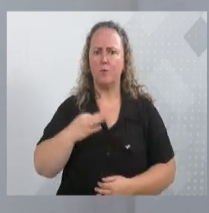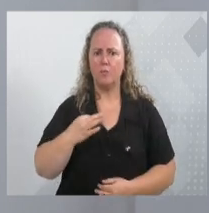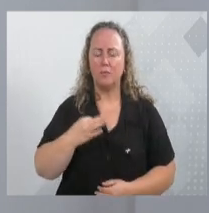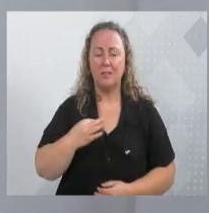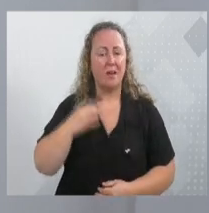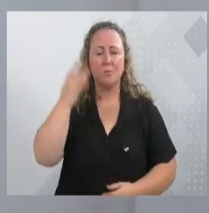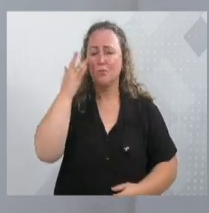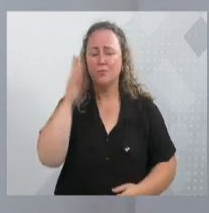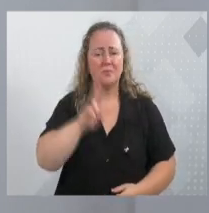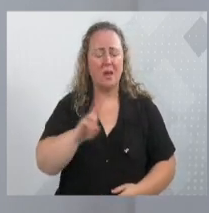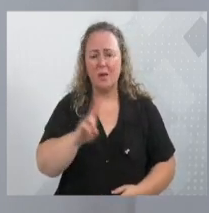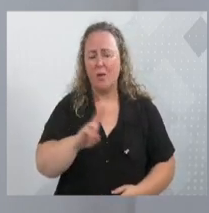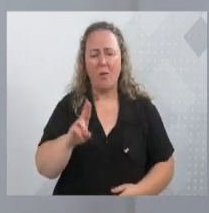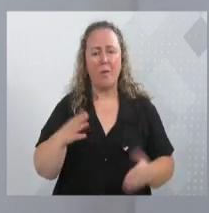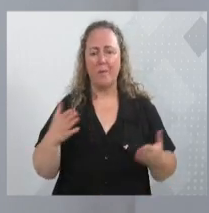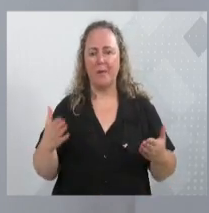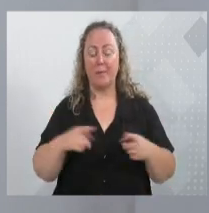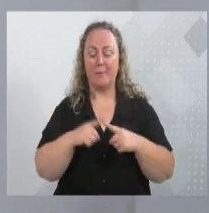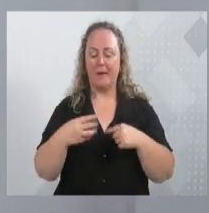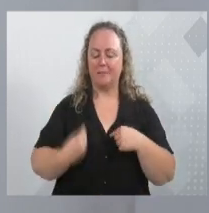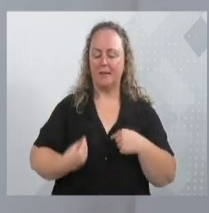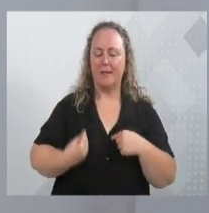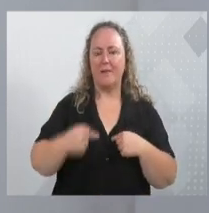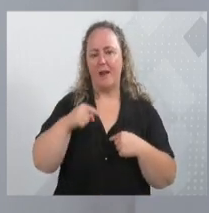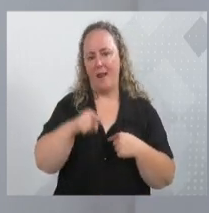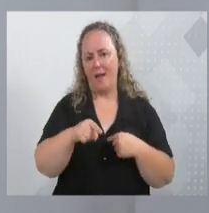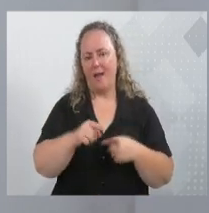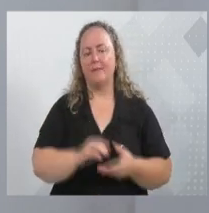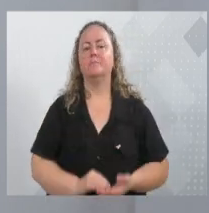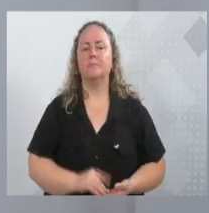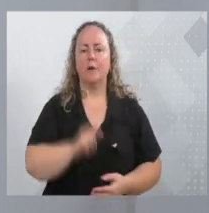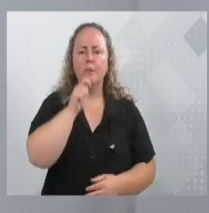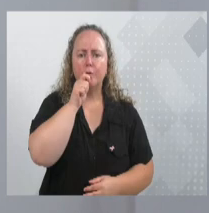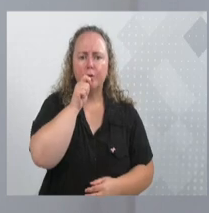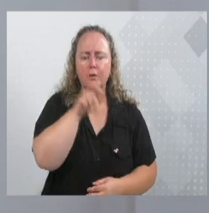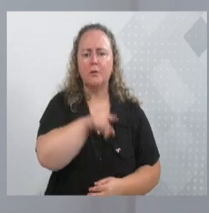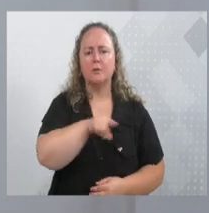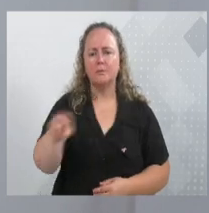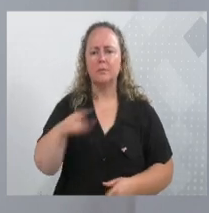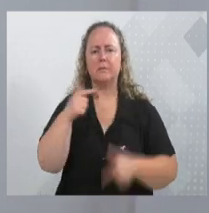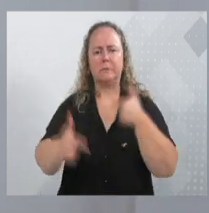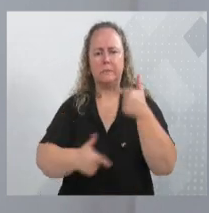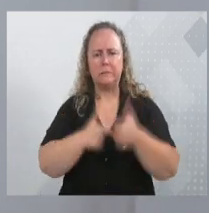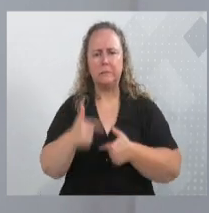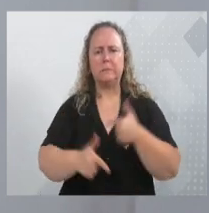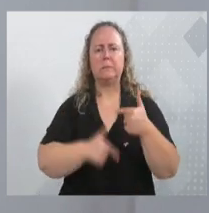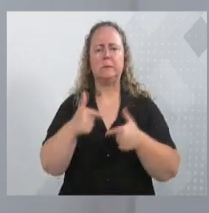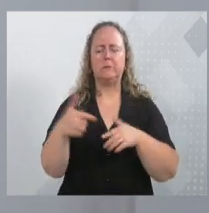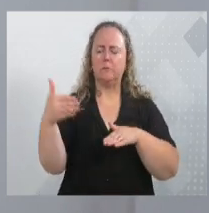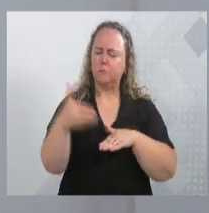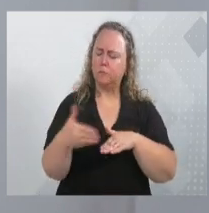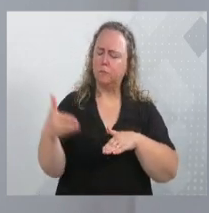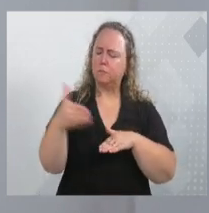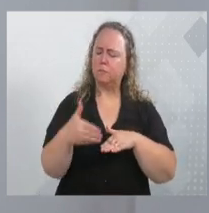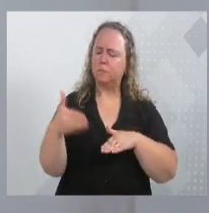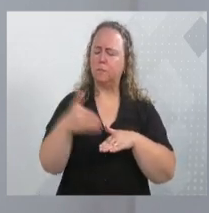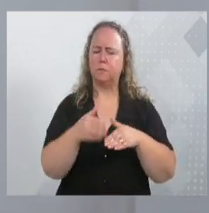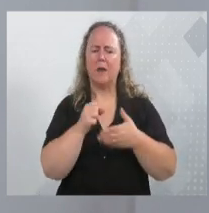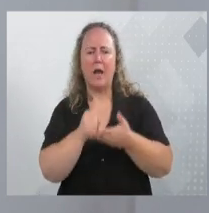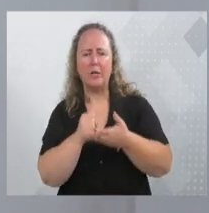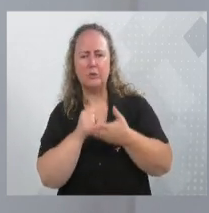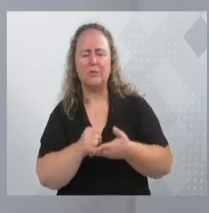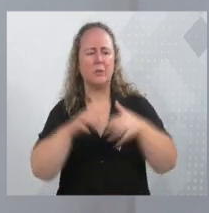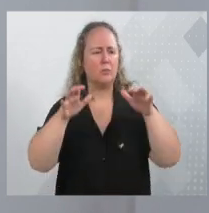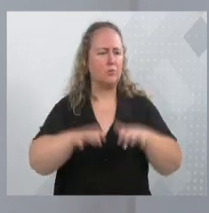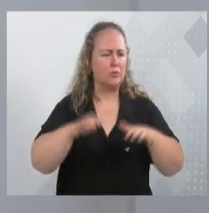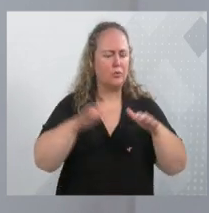não sabe o nome, eu não sei aqui o nome, como foi dito aqui, vários guardas de trânsito aqui trabalhando, guarda municipal intensamente, na chuva, de